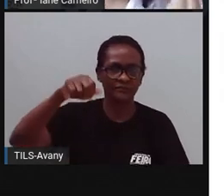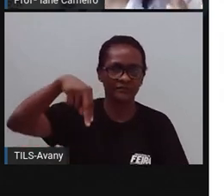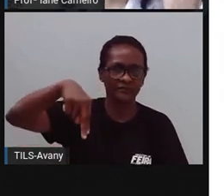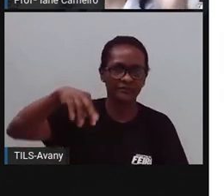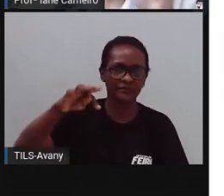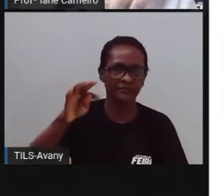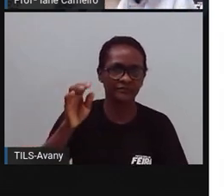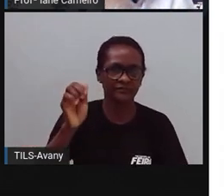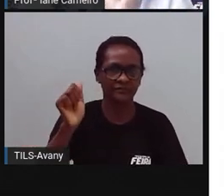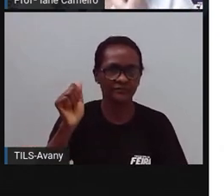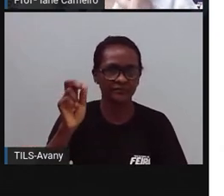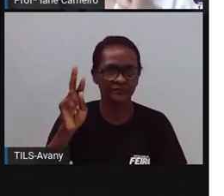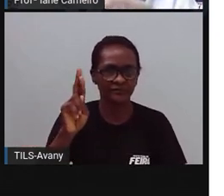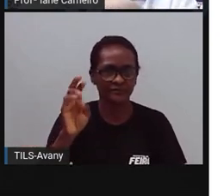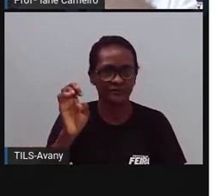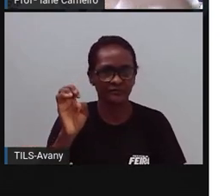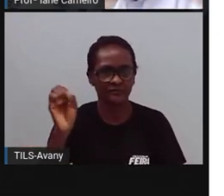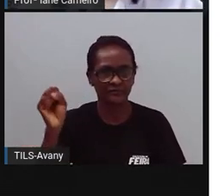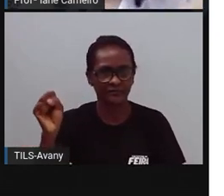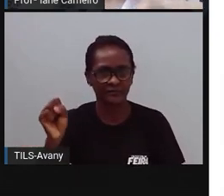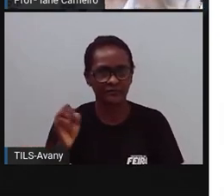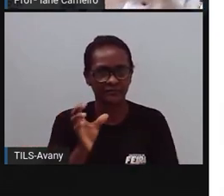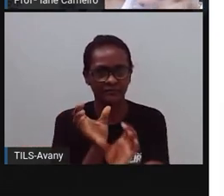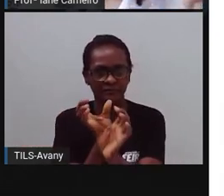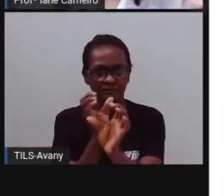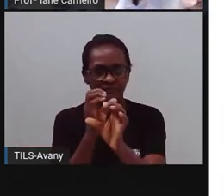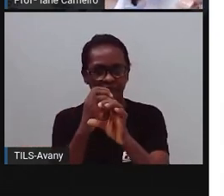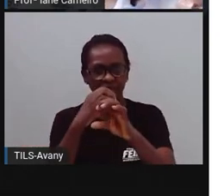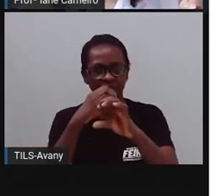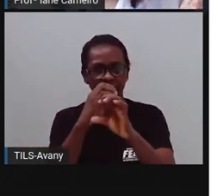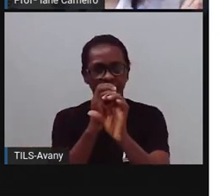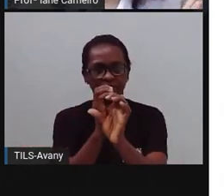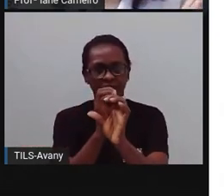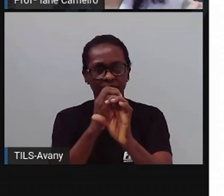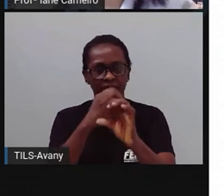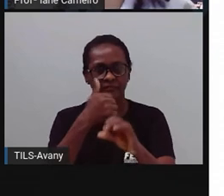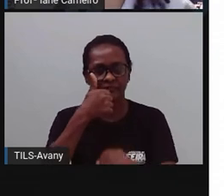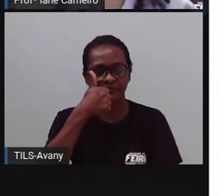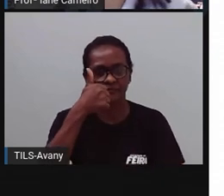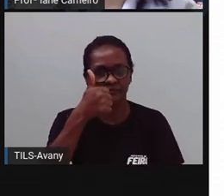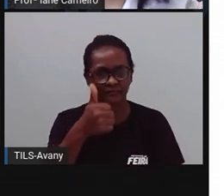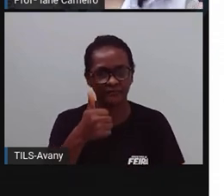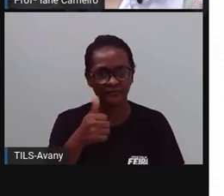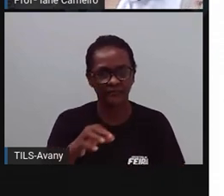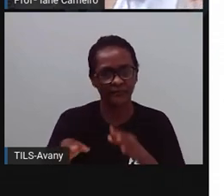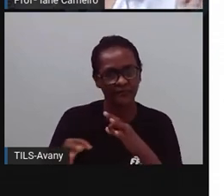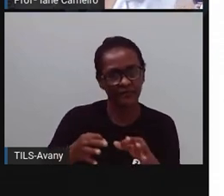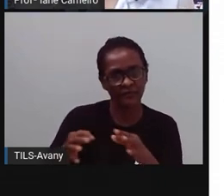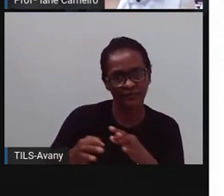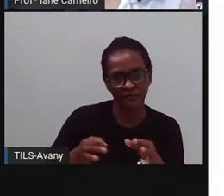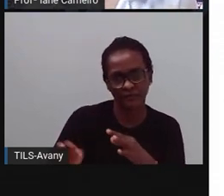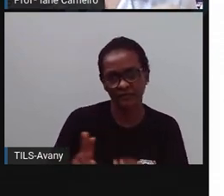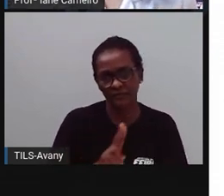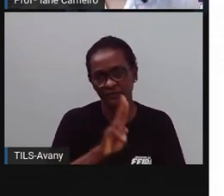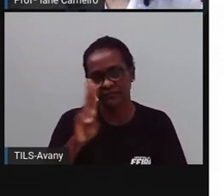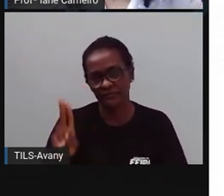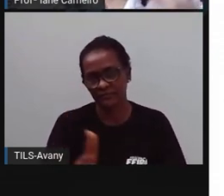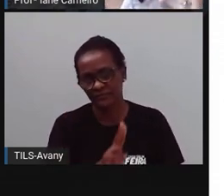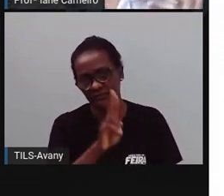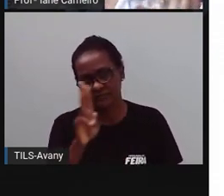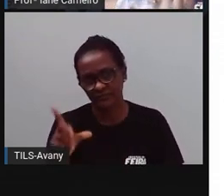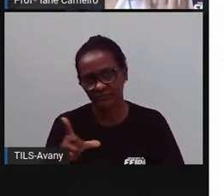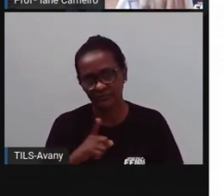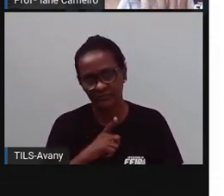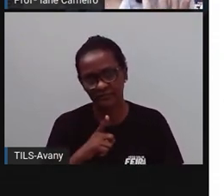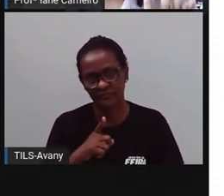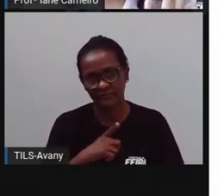Também ele é organizado pela Universidade Estadual de Feira de Sertana. Lá também